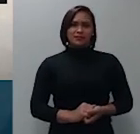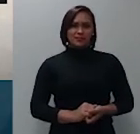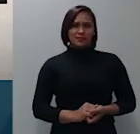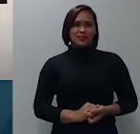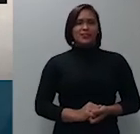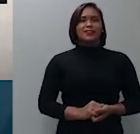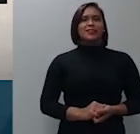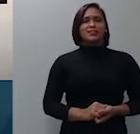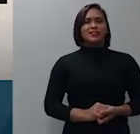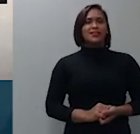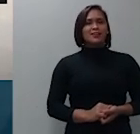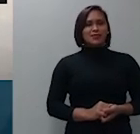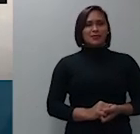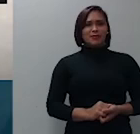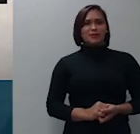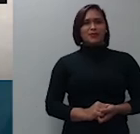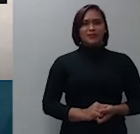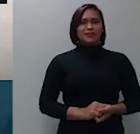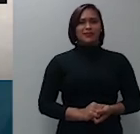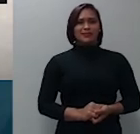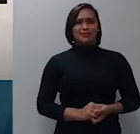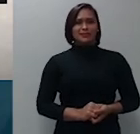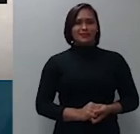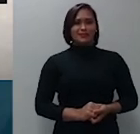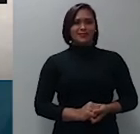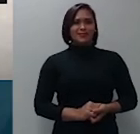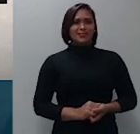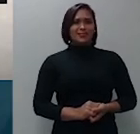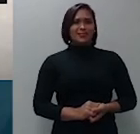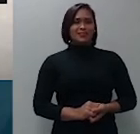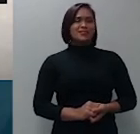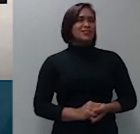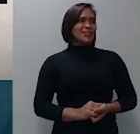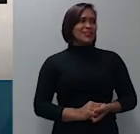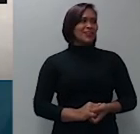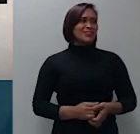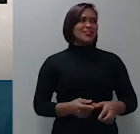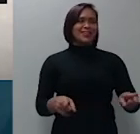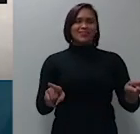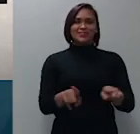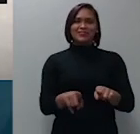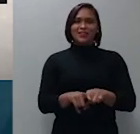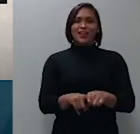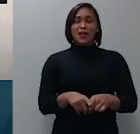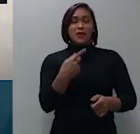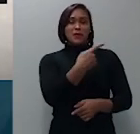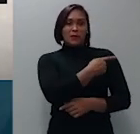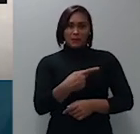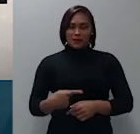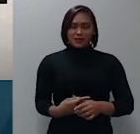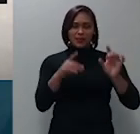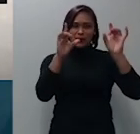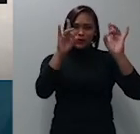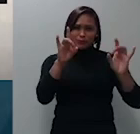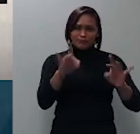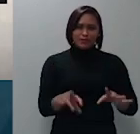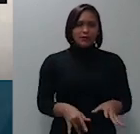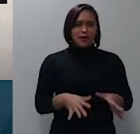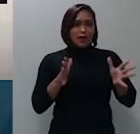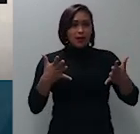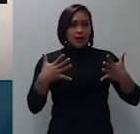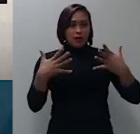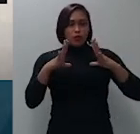ministro Isabel fez o destaque senhor presidente eu fiz o destaque impressionada com o memorial da